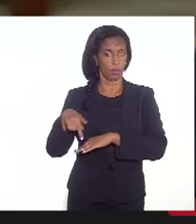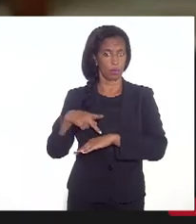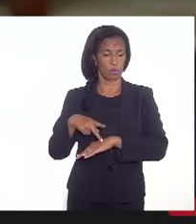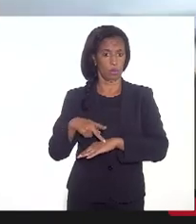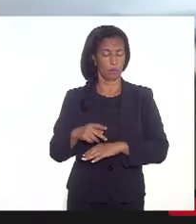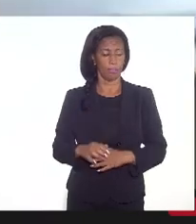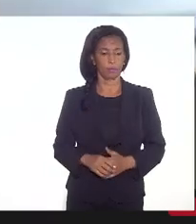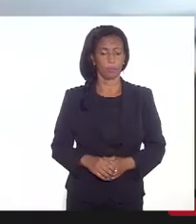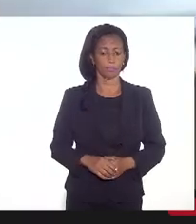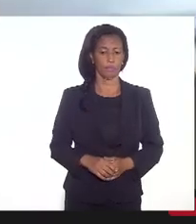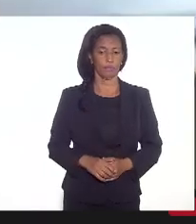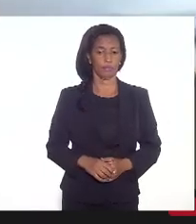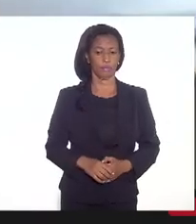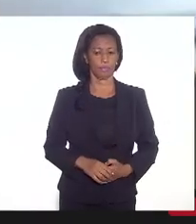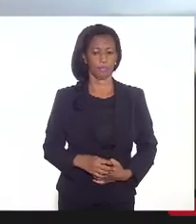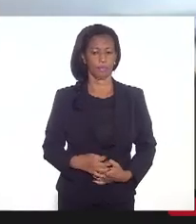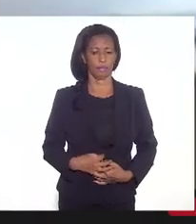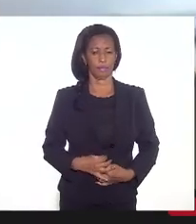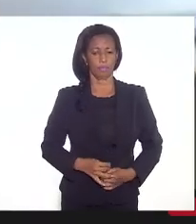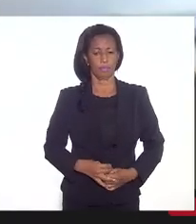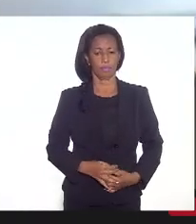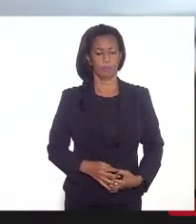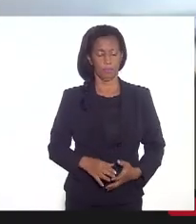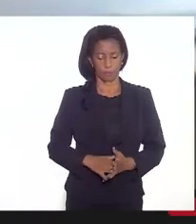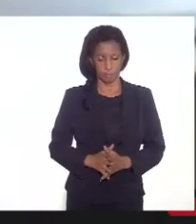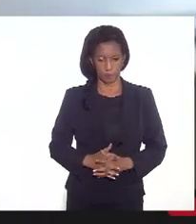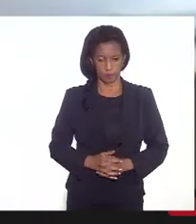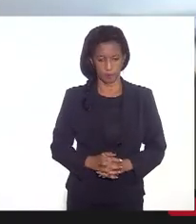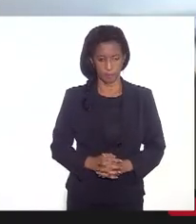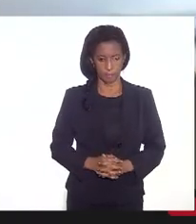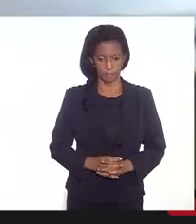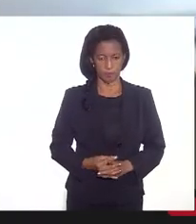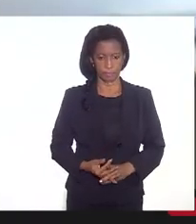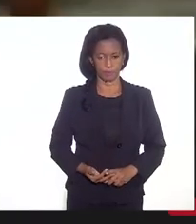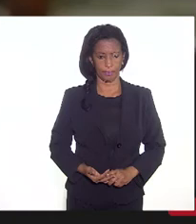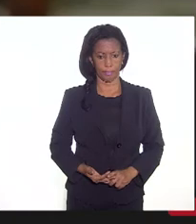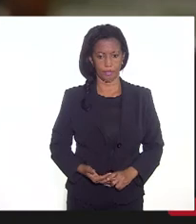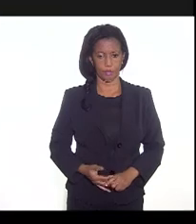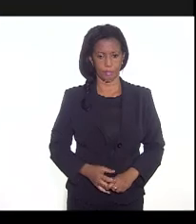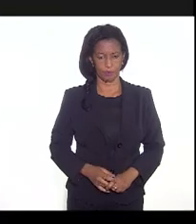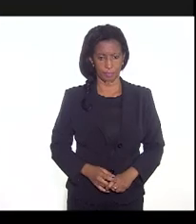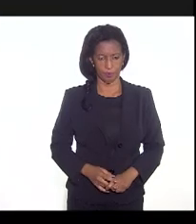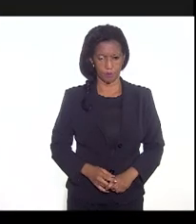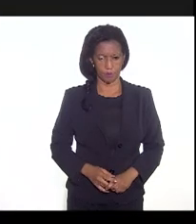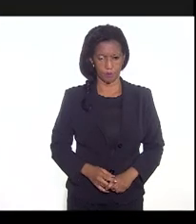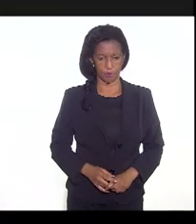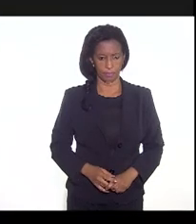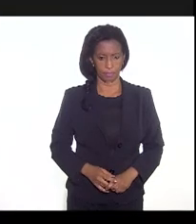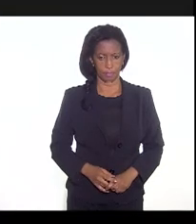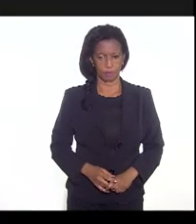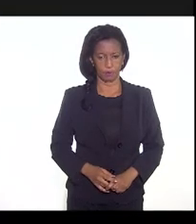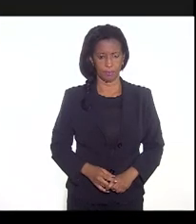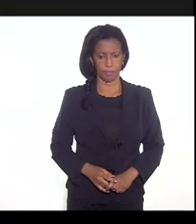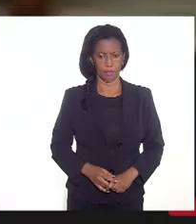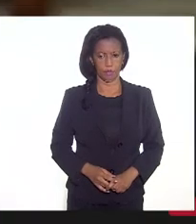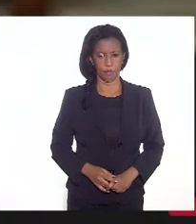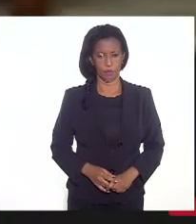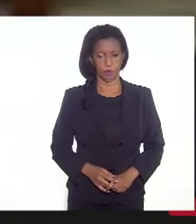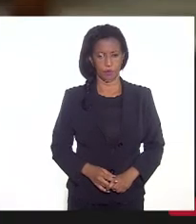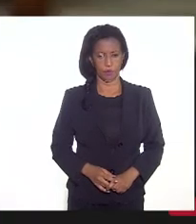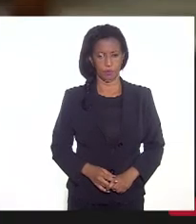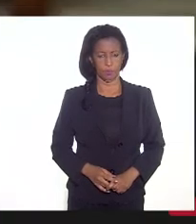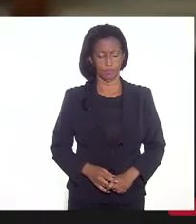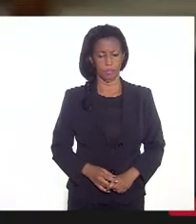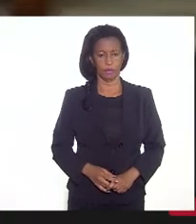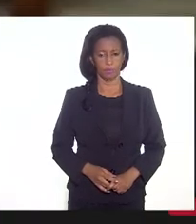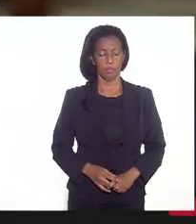Então, eu estou entendendo? Eu estou entendendo? A gente tem que já mostrar brevemente para o primeiro